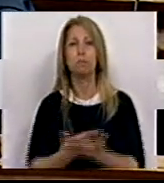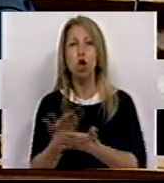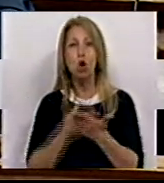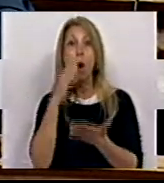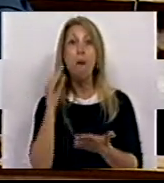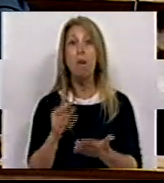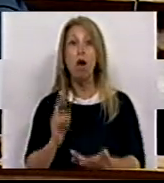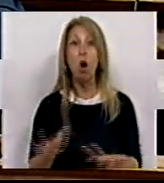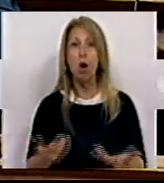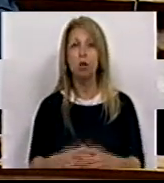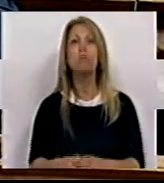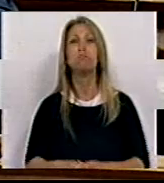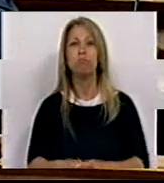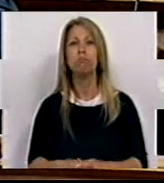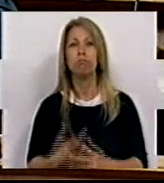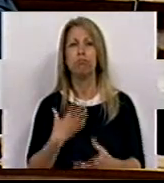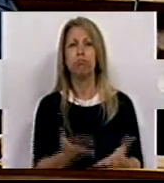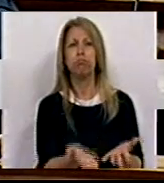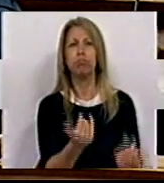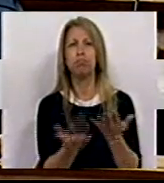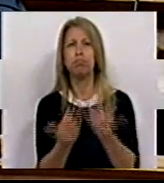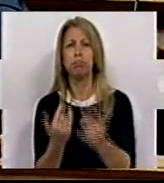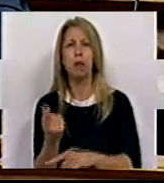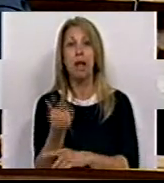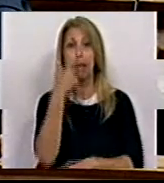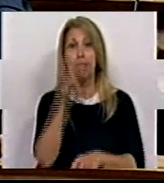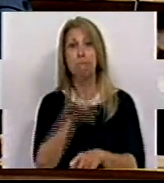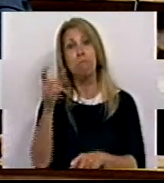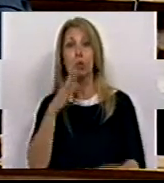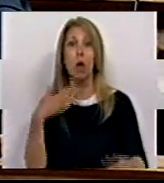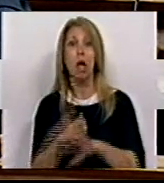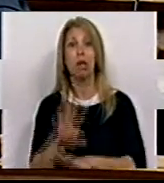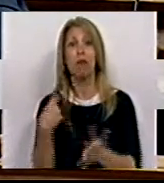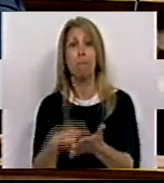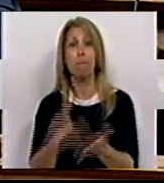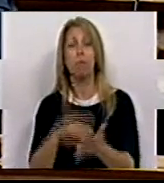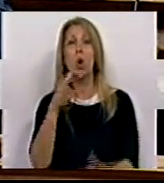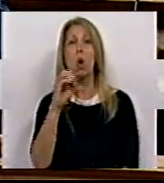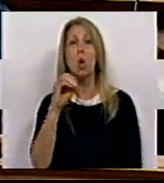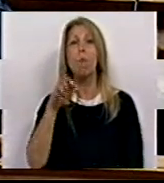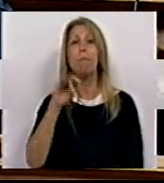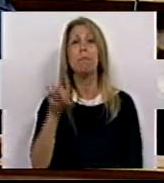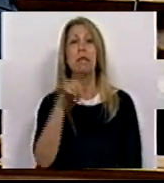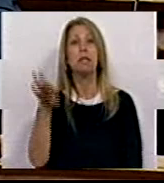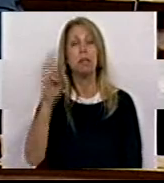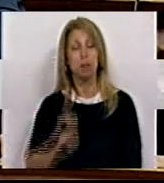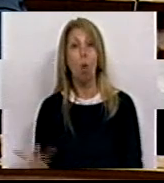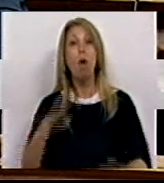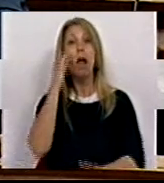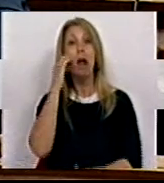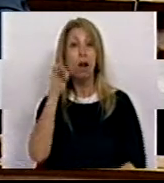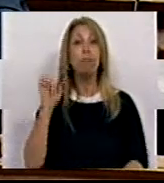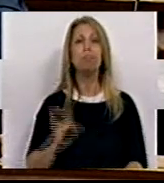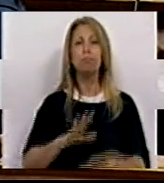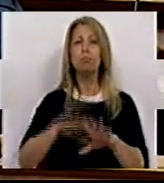bancos é cada vez mais o de esmolhar os seus clientes por via da cobrança de comissões. Particularmente grave é a situação